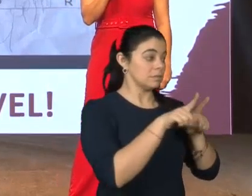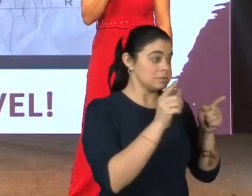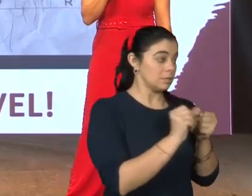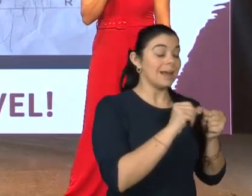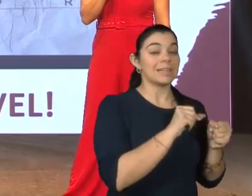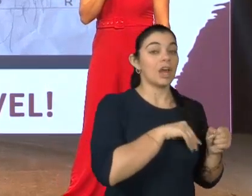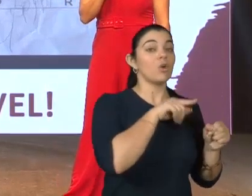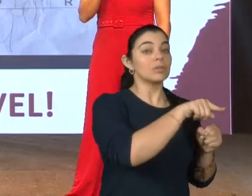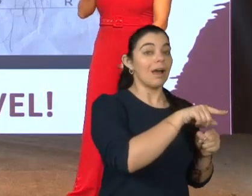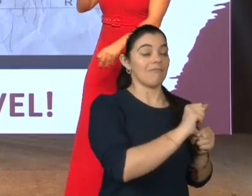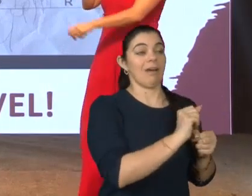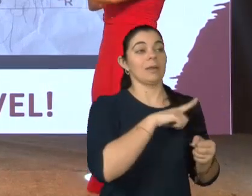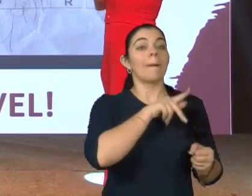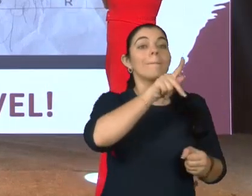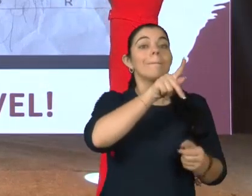silábica,